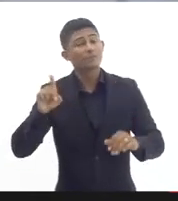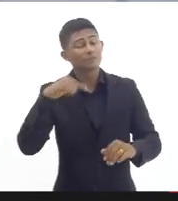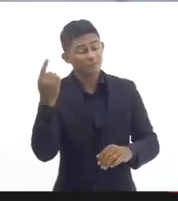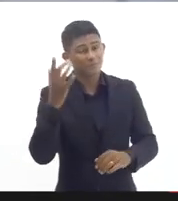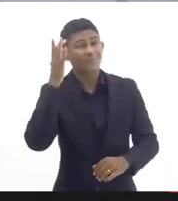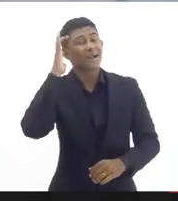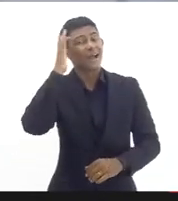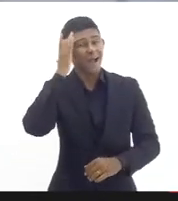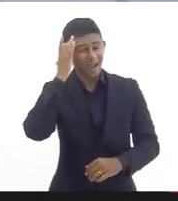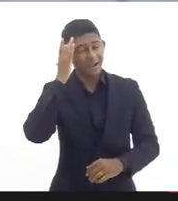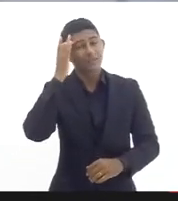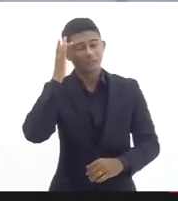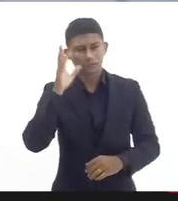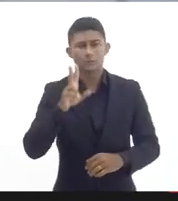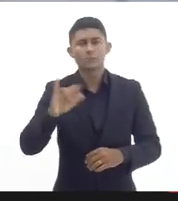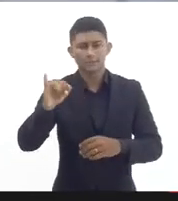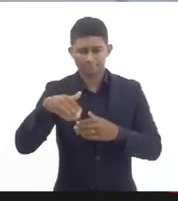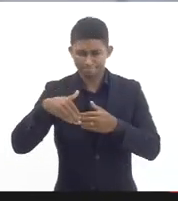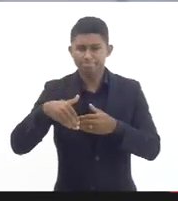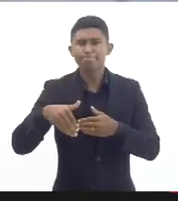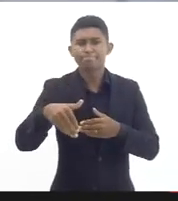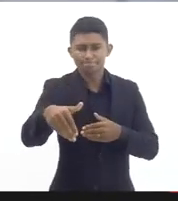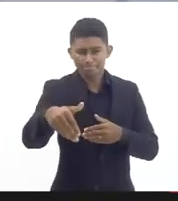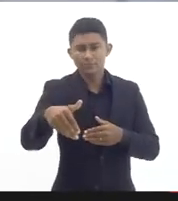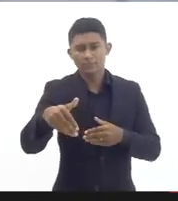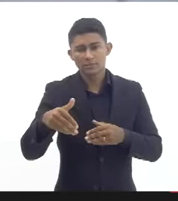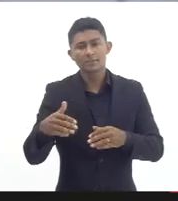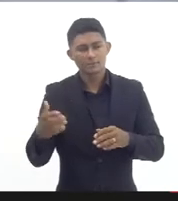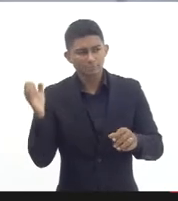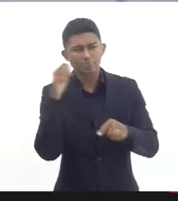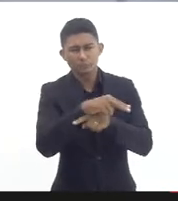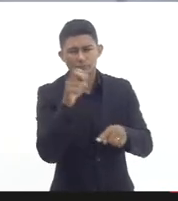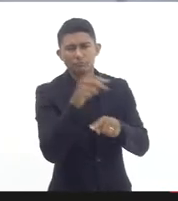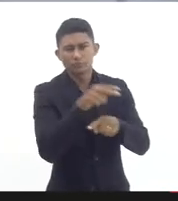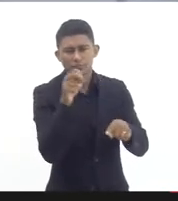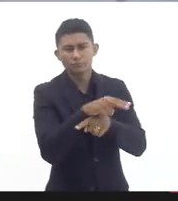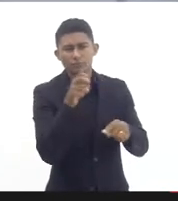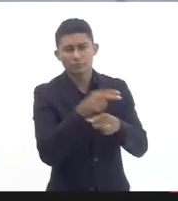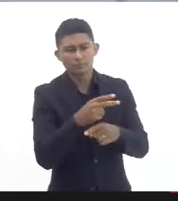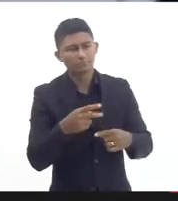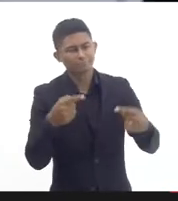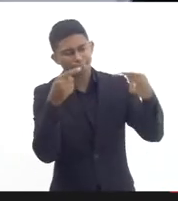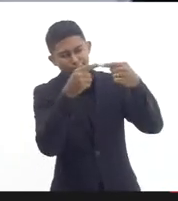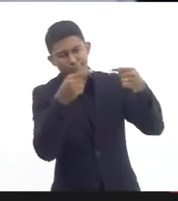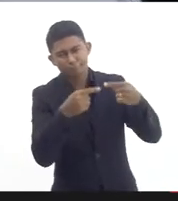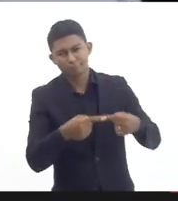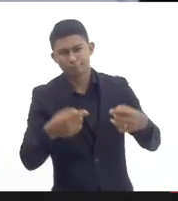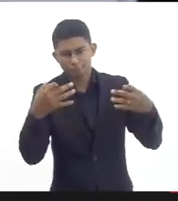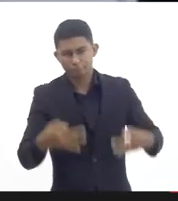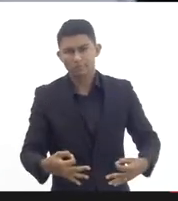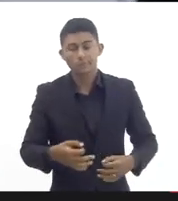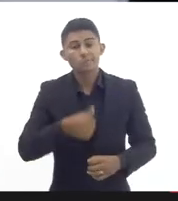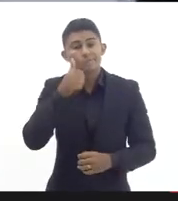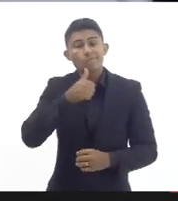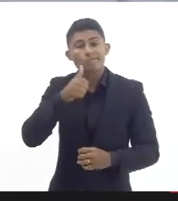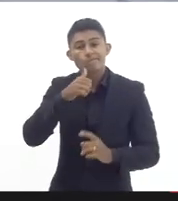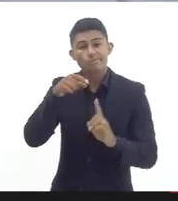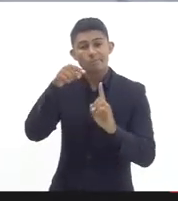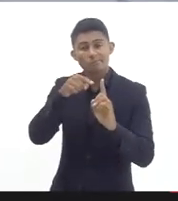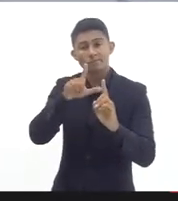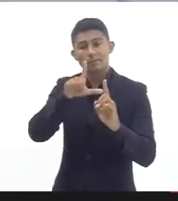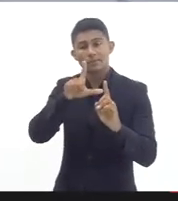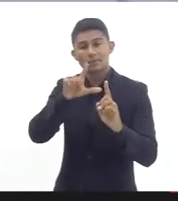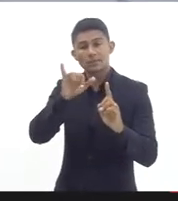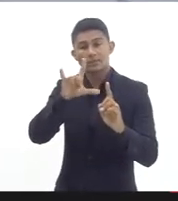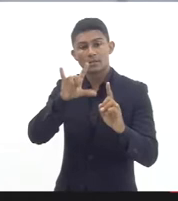a gente consiga atender uma quantidade considerável em conversa com a Liliane da Comissão na última terça-feira